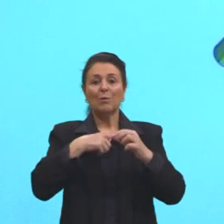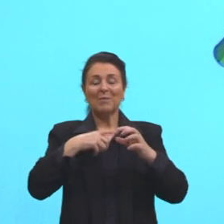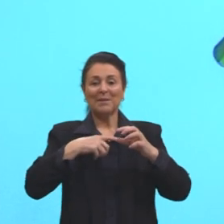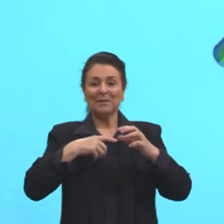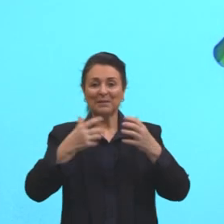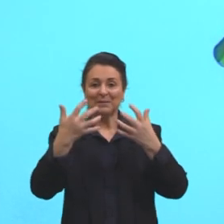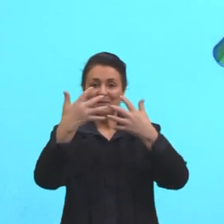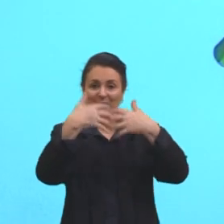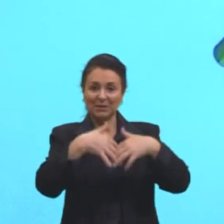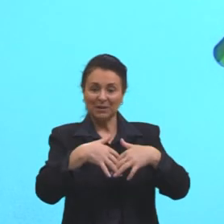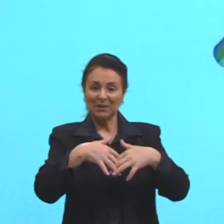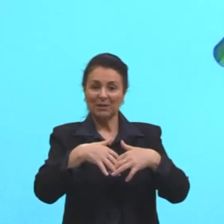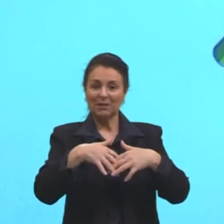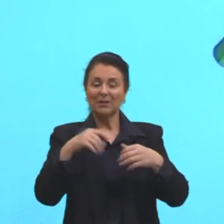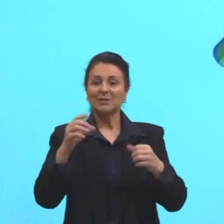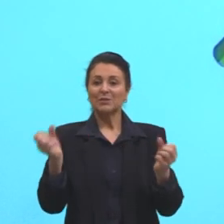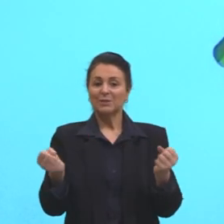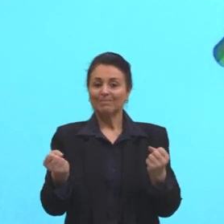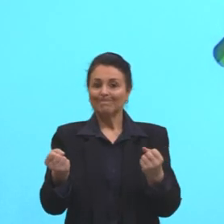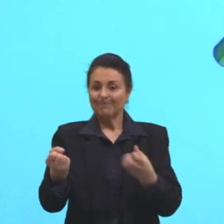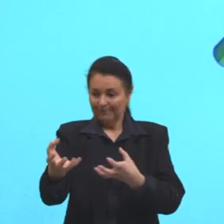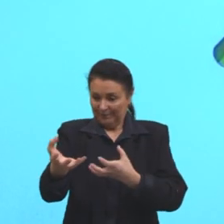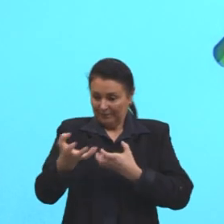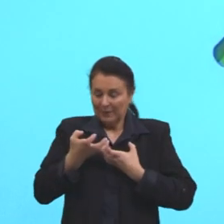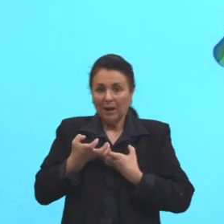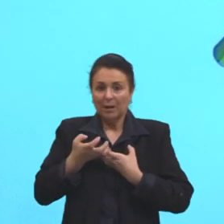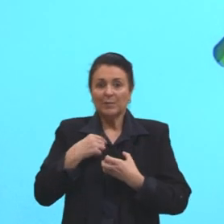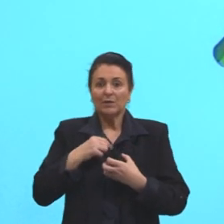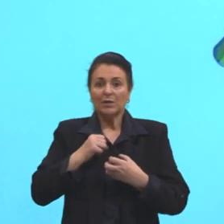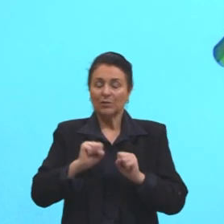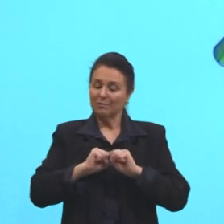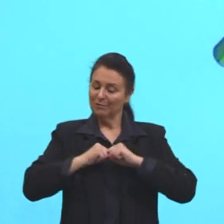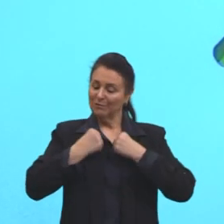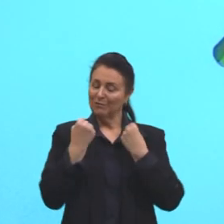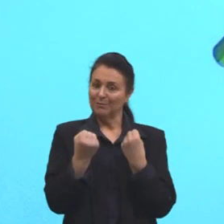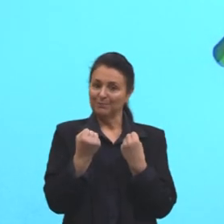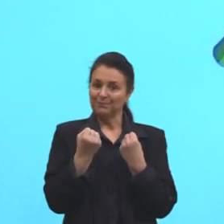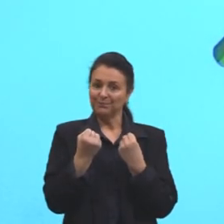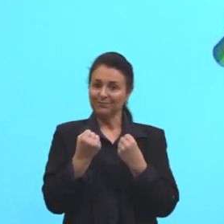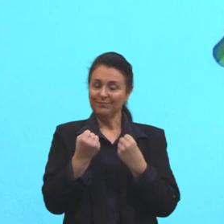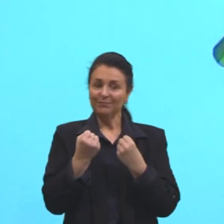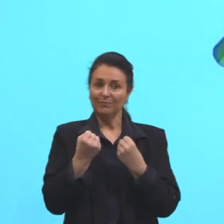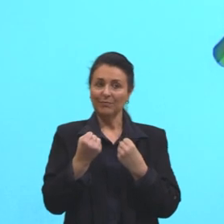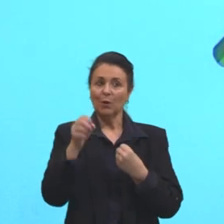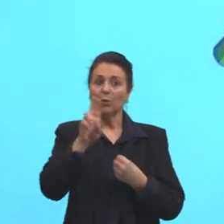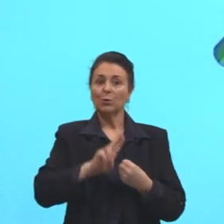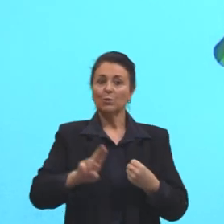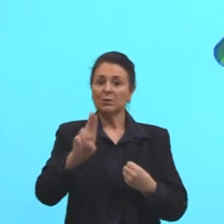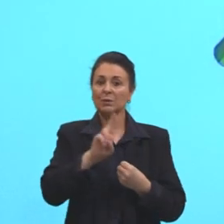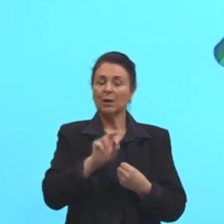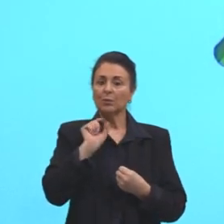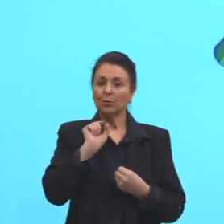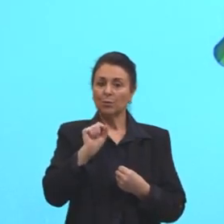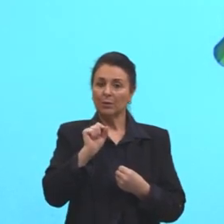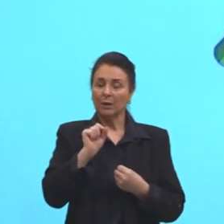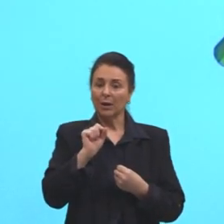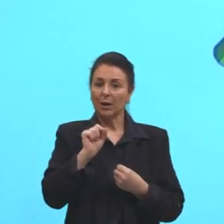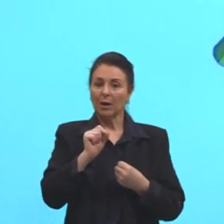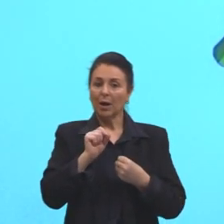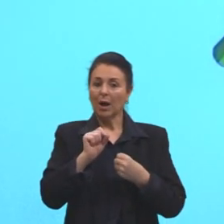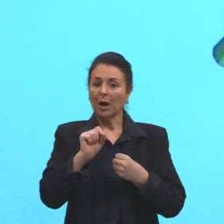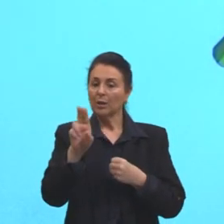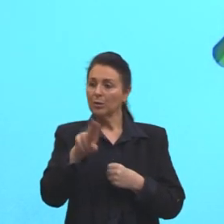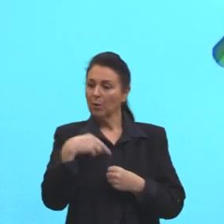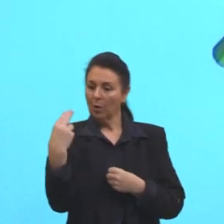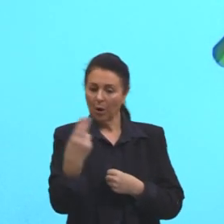é essa, tá? nos fornecer energia, que linda, né? mitocôndria, através dos nossos combustíveis que